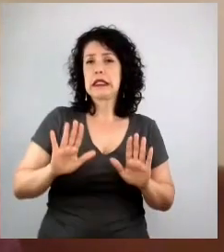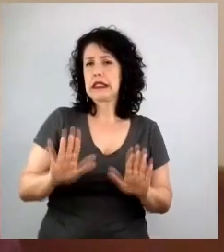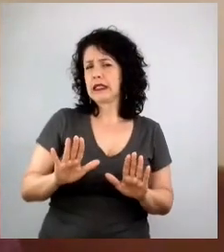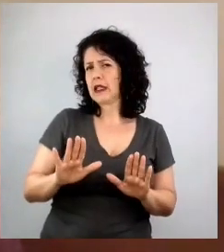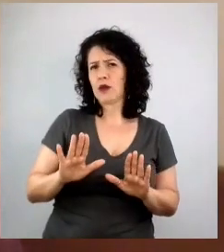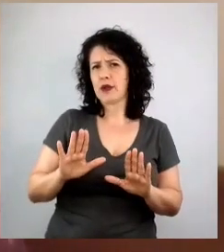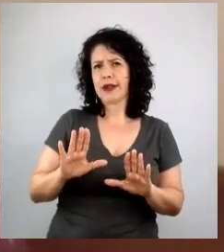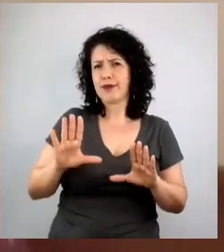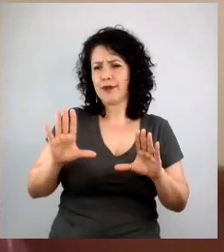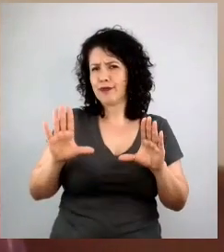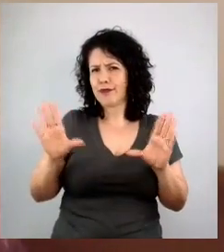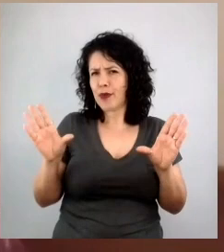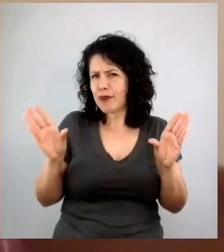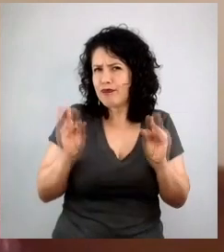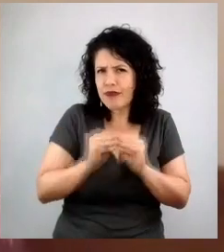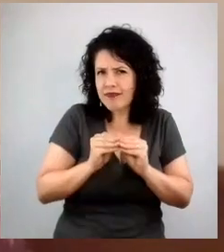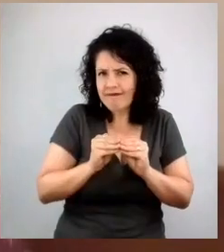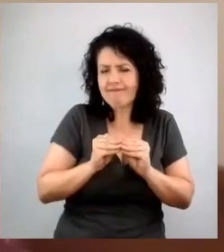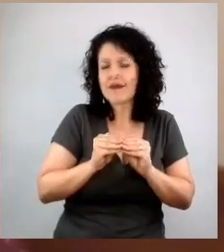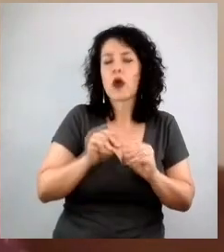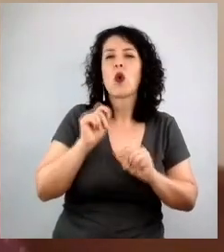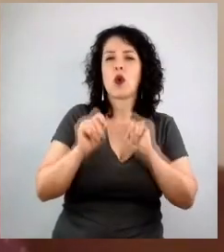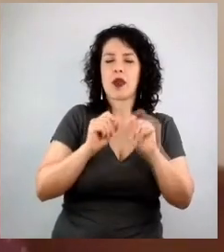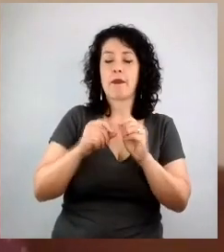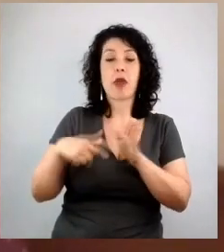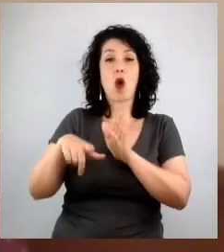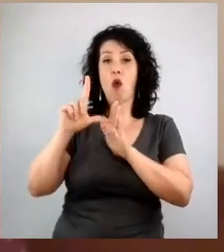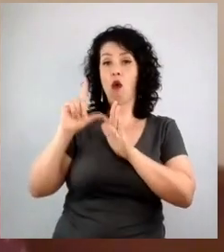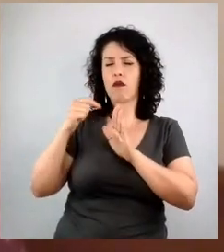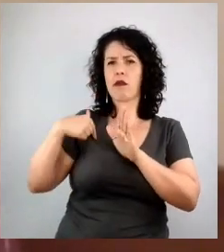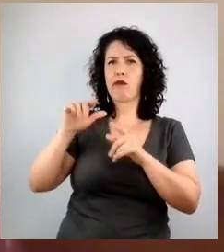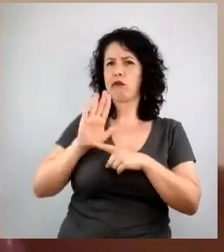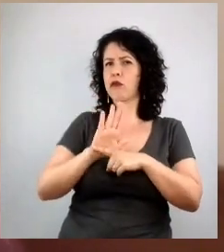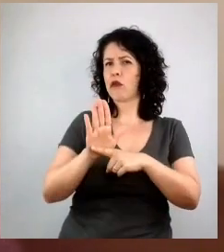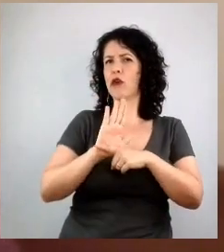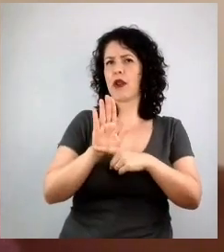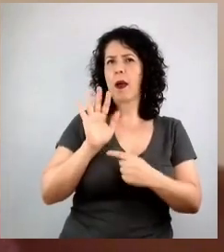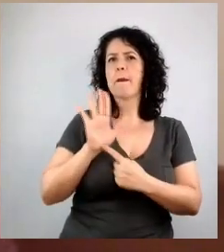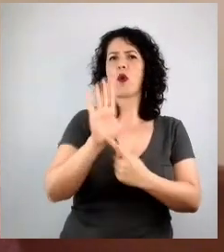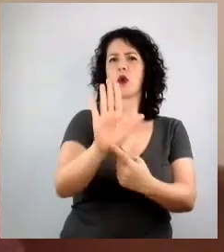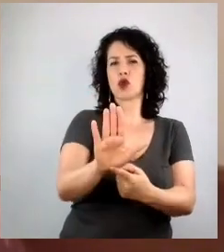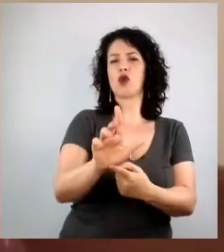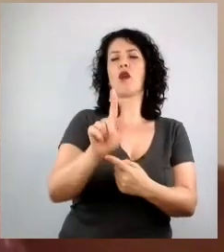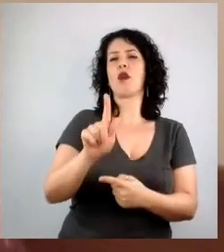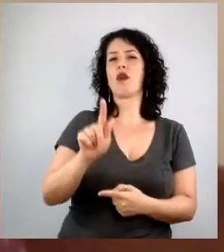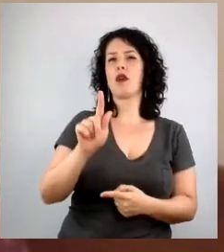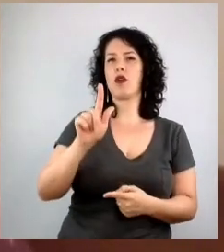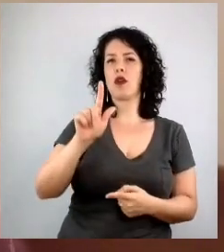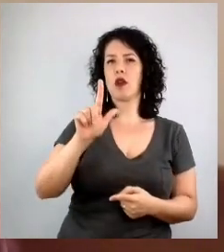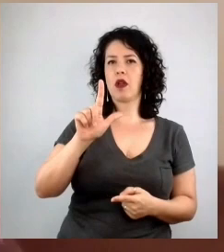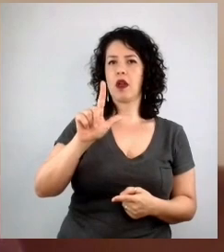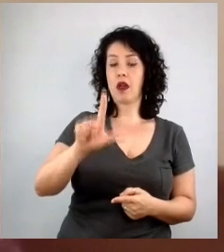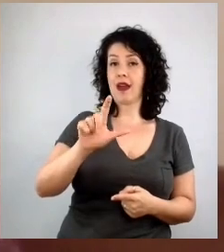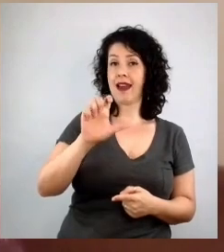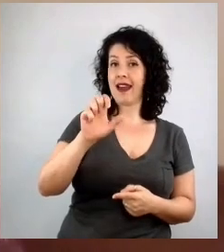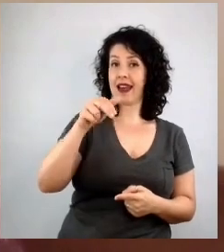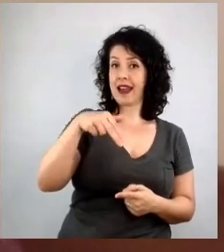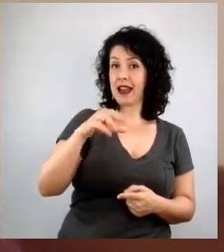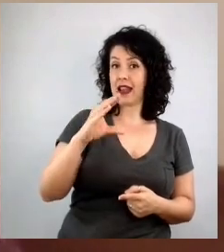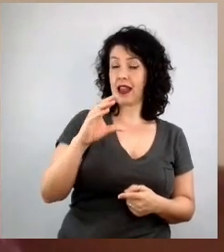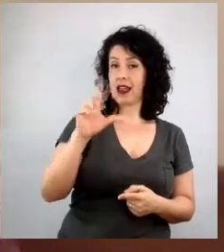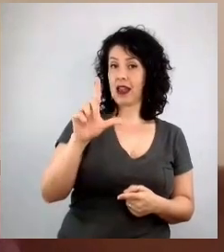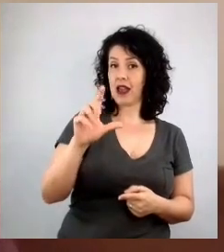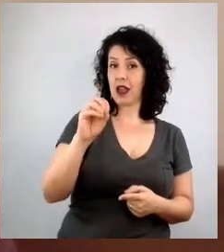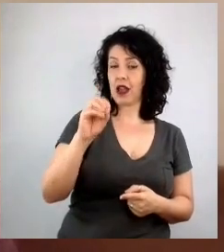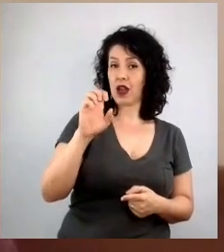do tempo, rolou ontem aquele vídeo, né, da Glenn Close, assustada, porque a Fernanda Montenegro nunca ganhou Oscar no